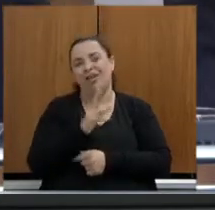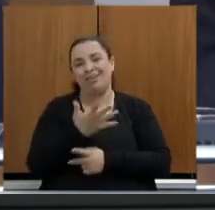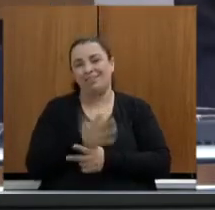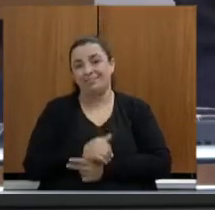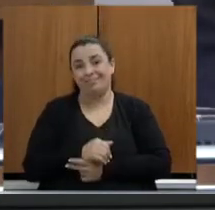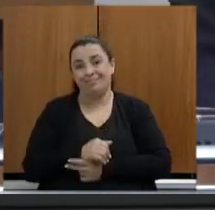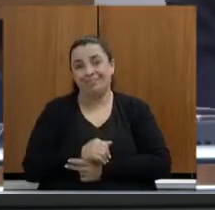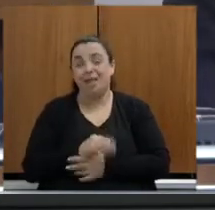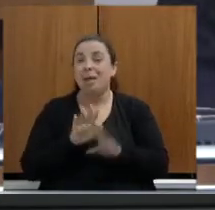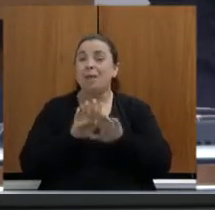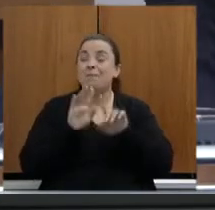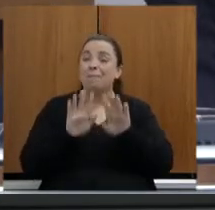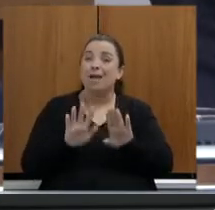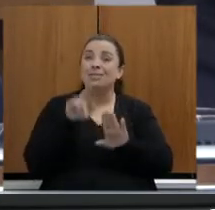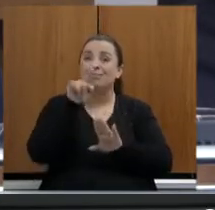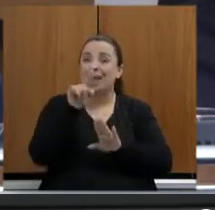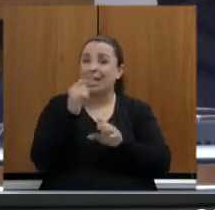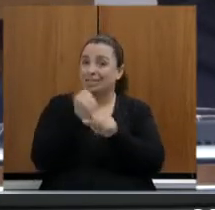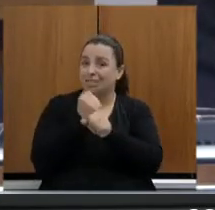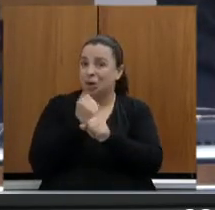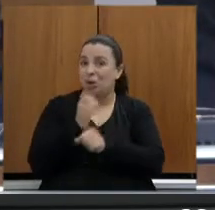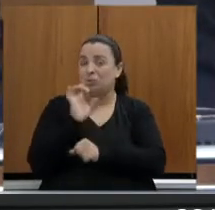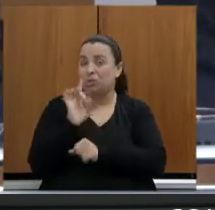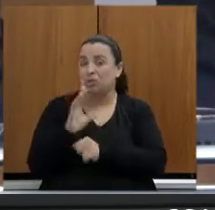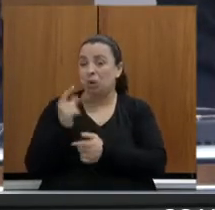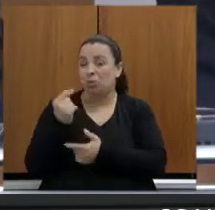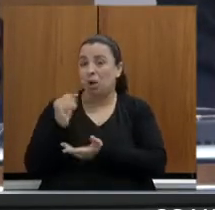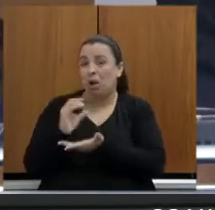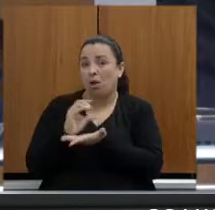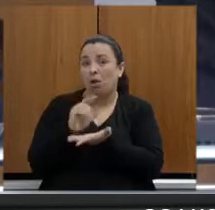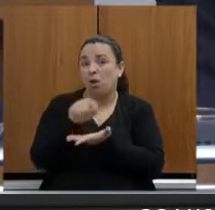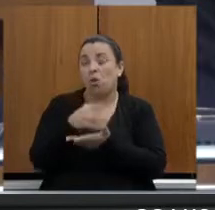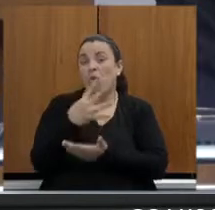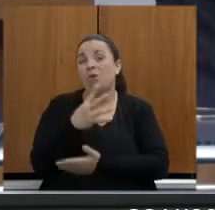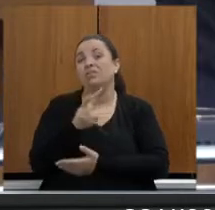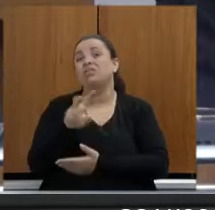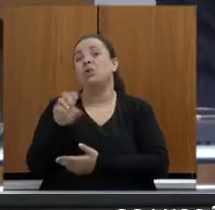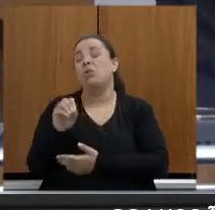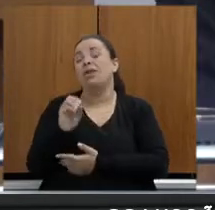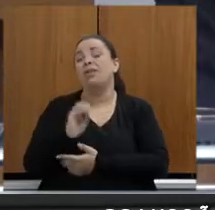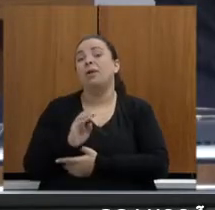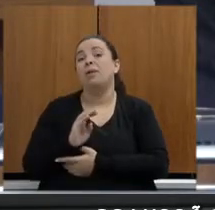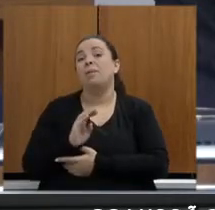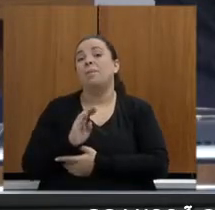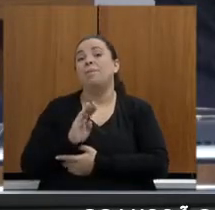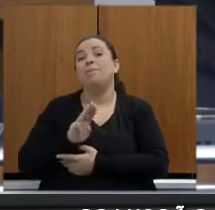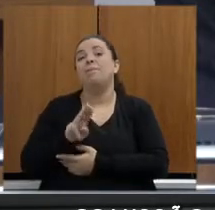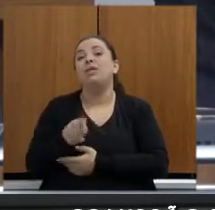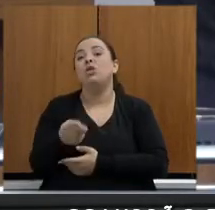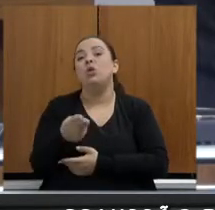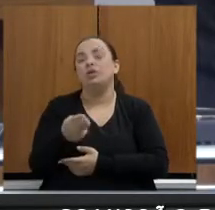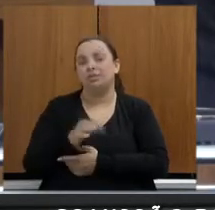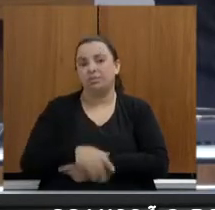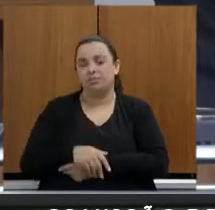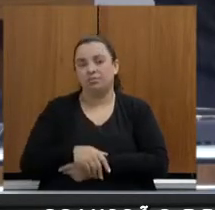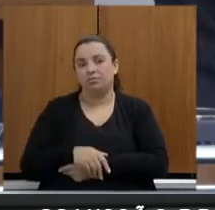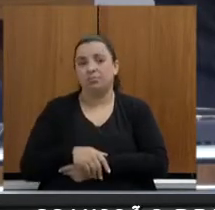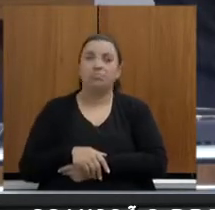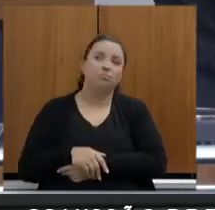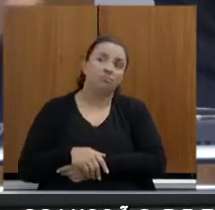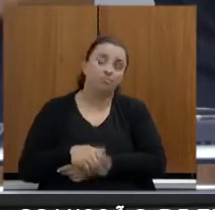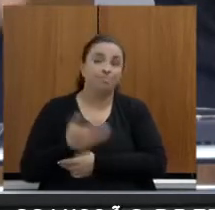400 milhões aqui. Essa é a contrapartida do Estado. Nós equacionamos, junto ao governo federal,